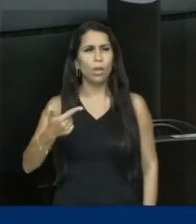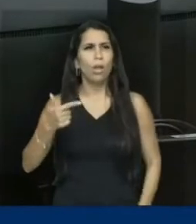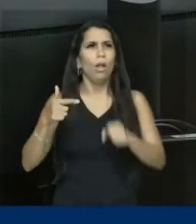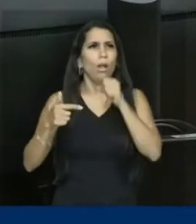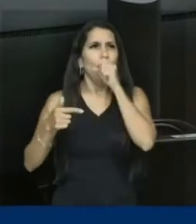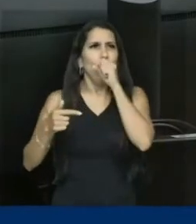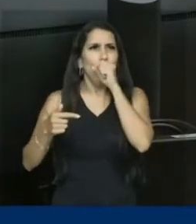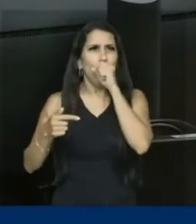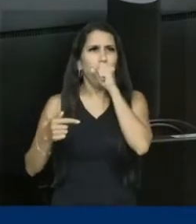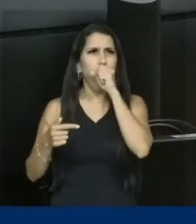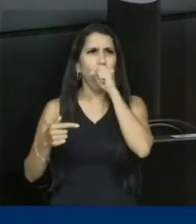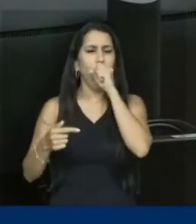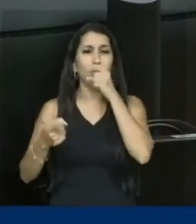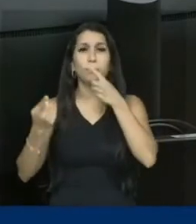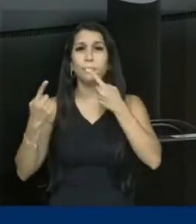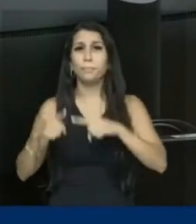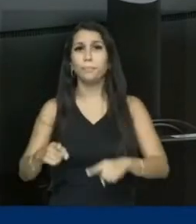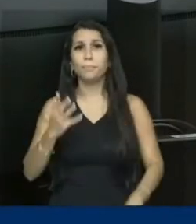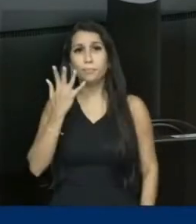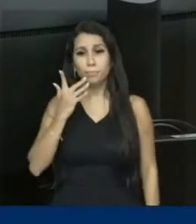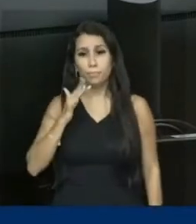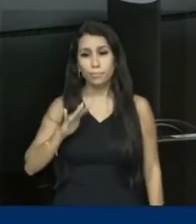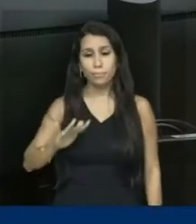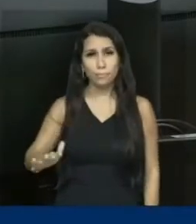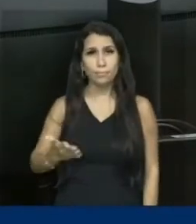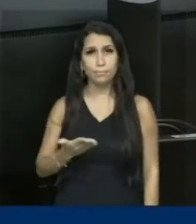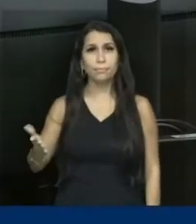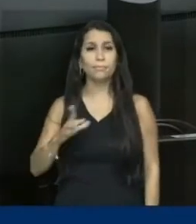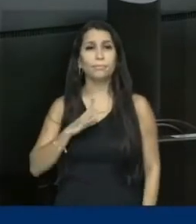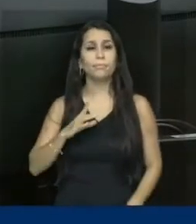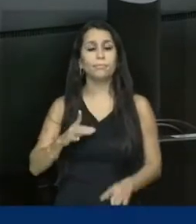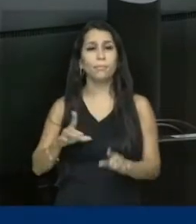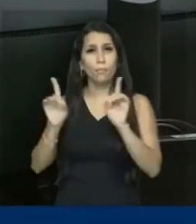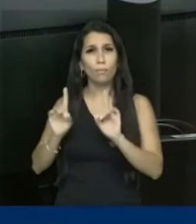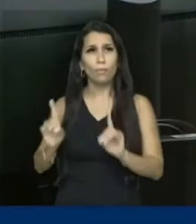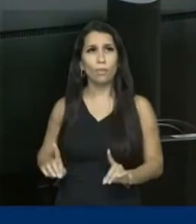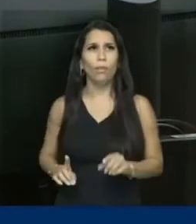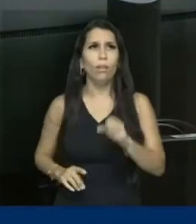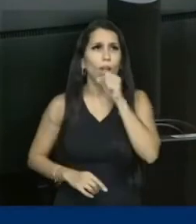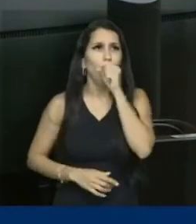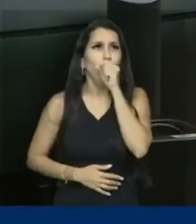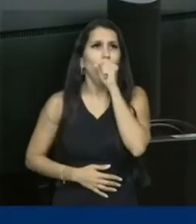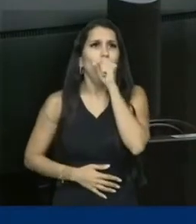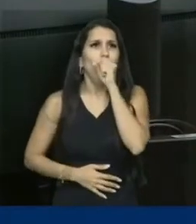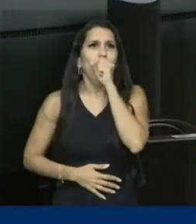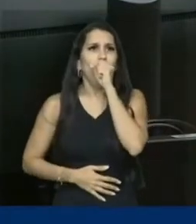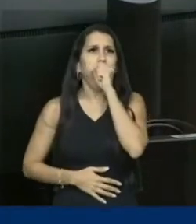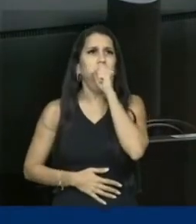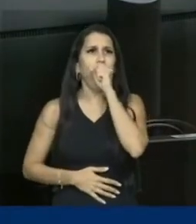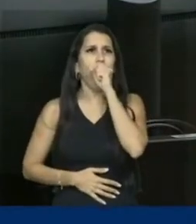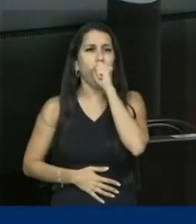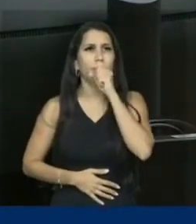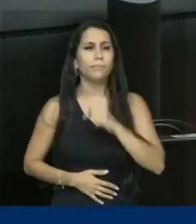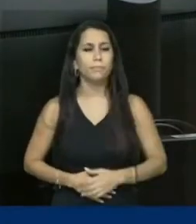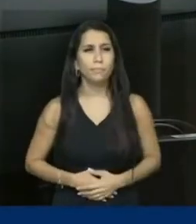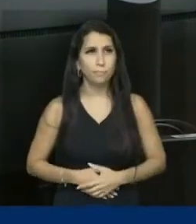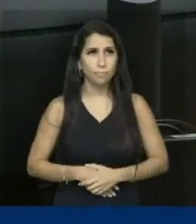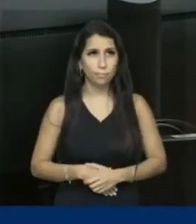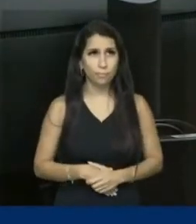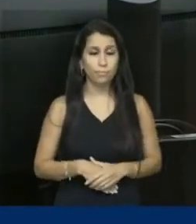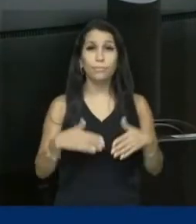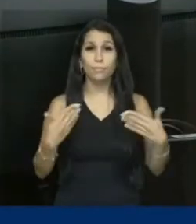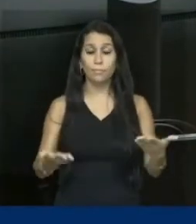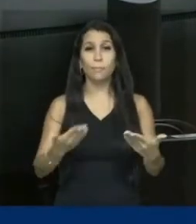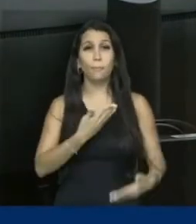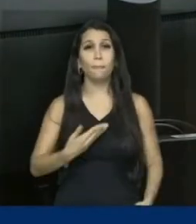Discriminatório contra Crianças e Adolescentes com Deficiência, atualmente é suspenso por força de eliminar no Supremo Tribunal